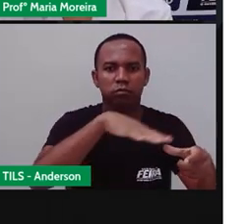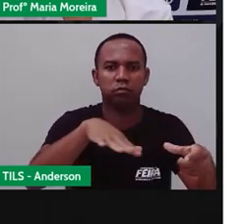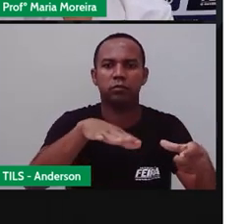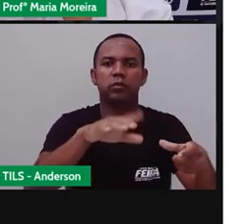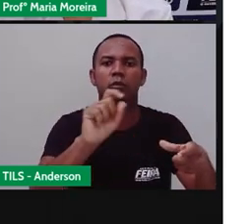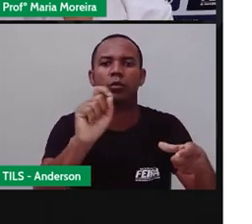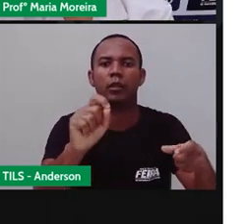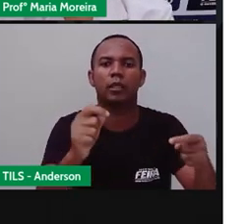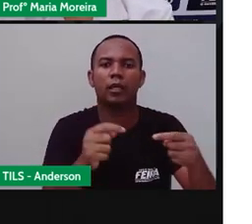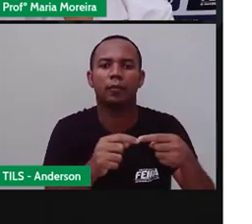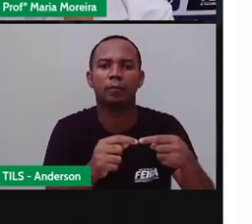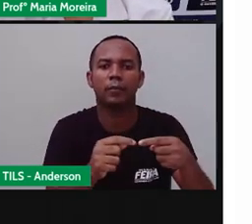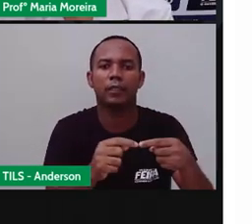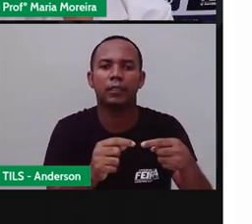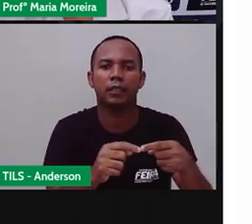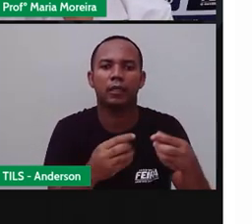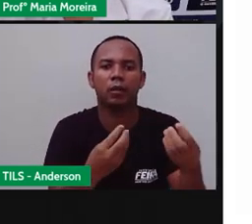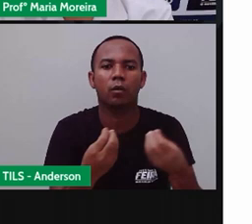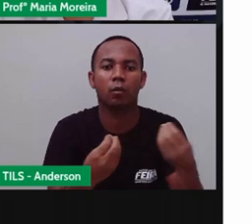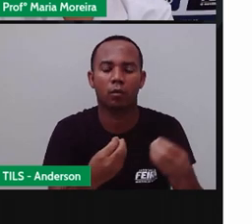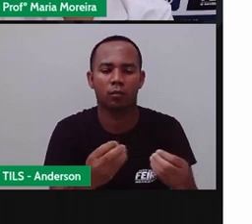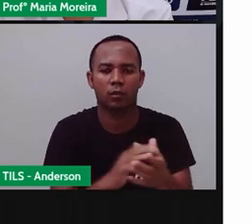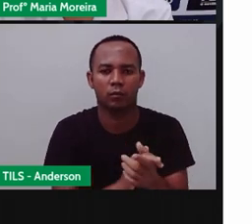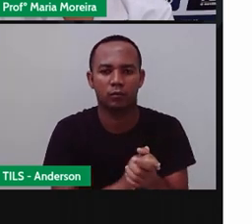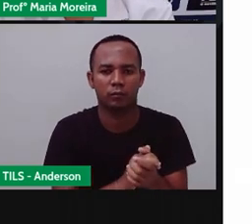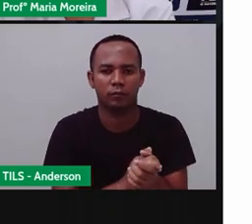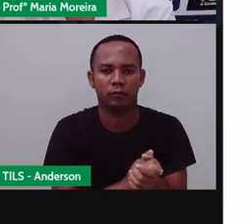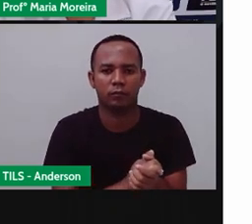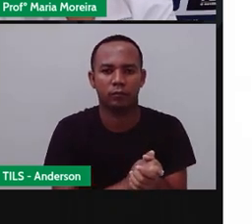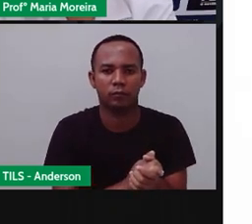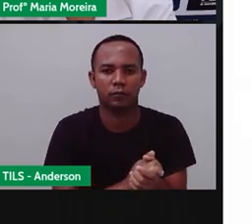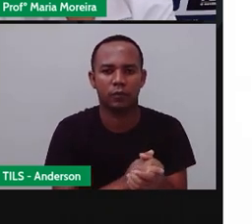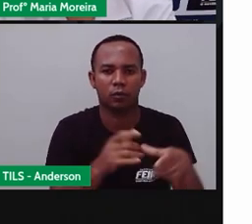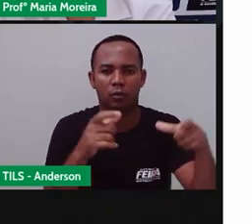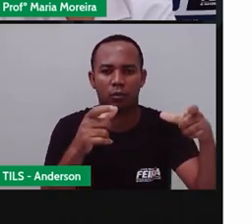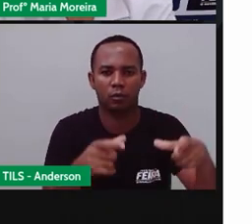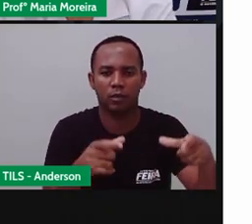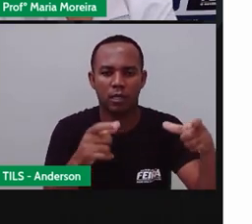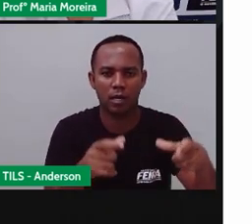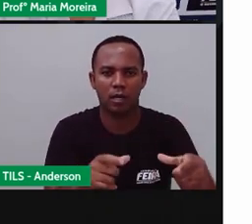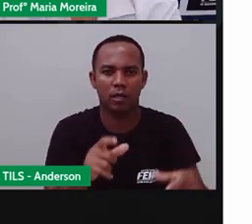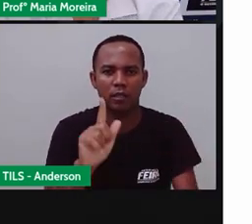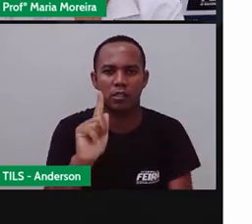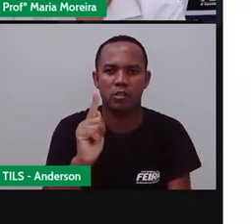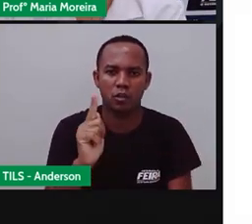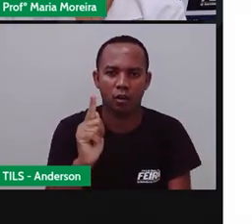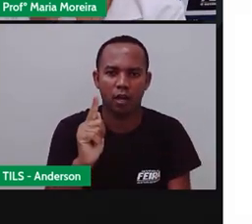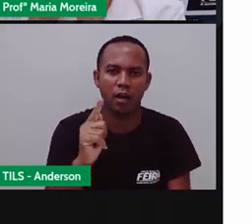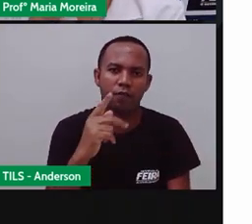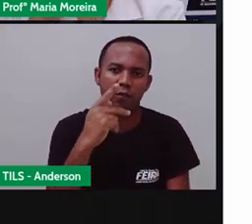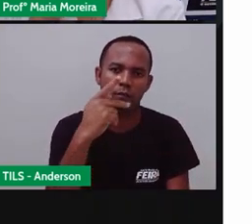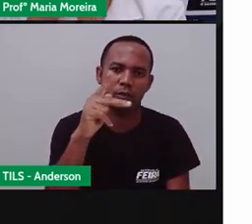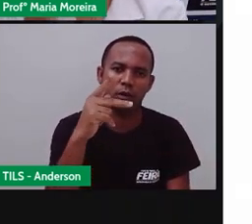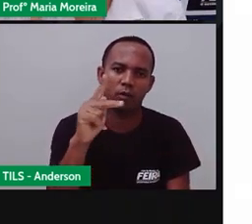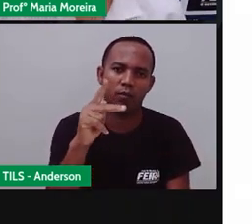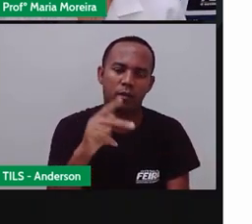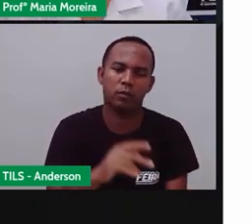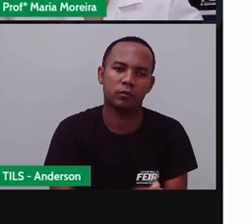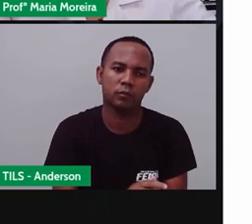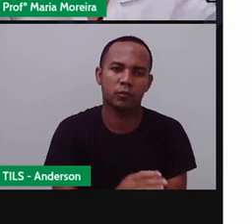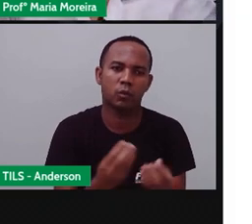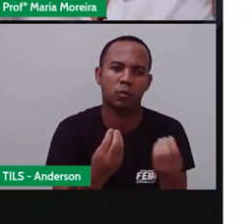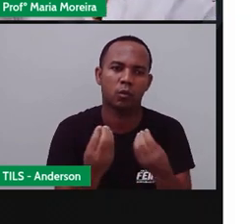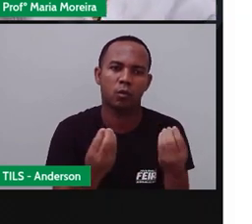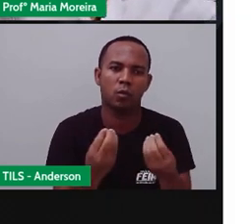de um dado recorte do espaço geográfico. Em um momento histórico específico. Então, a